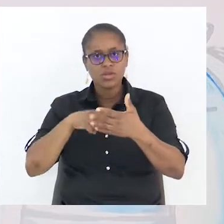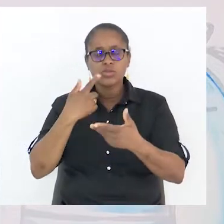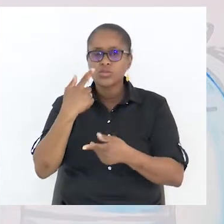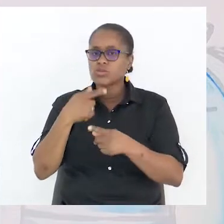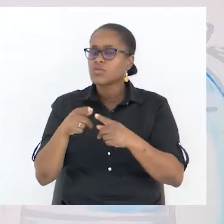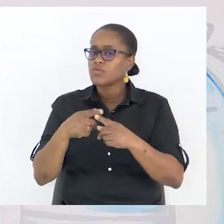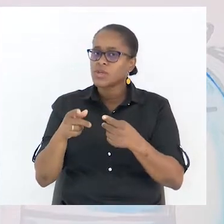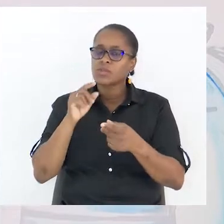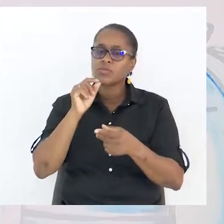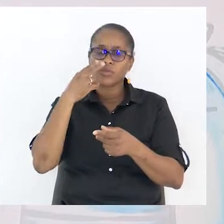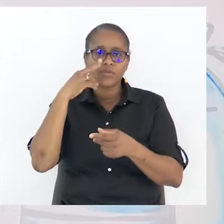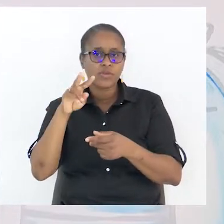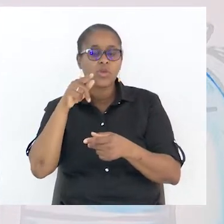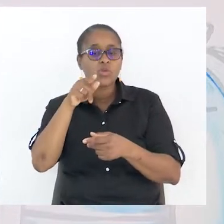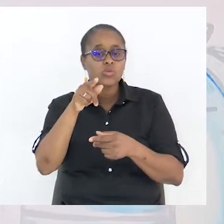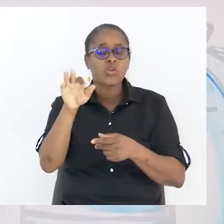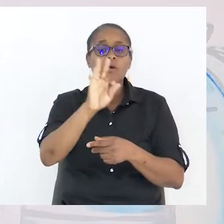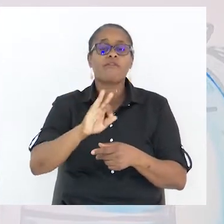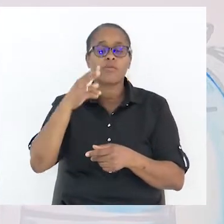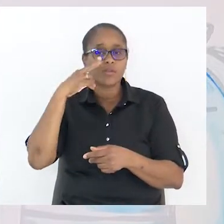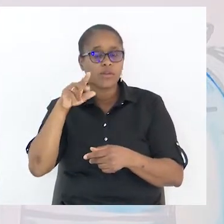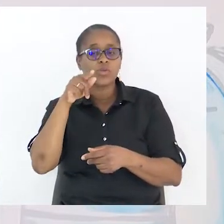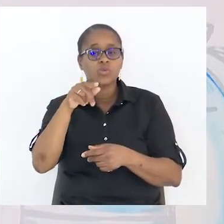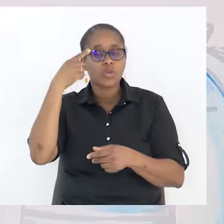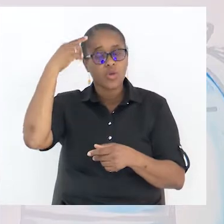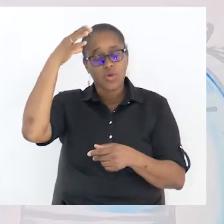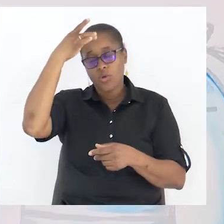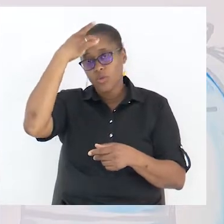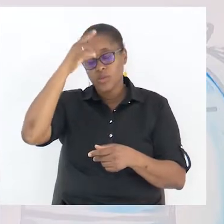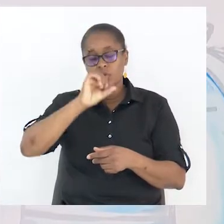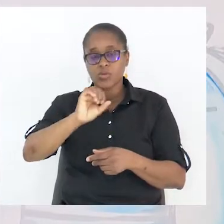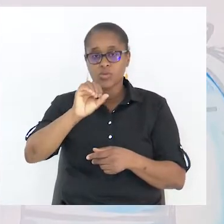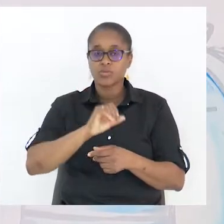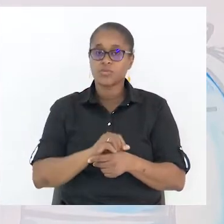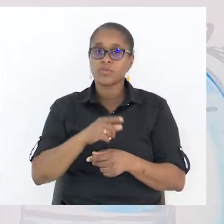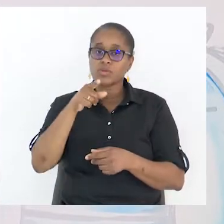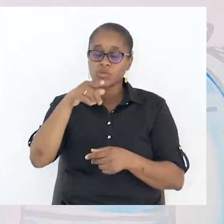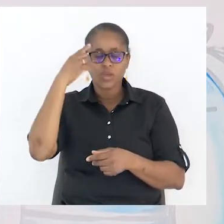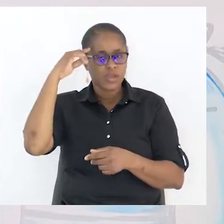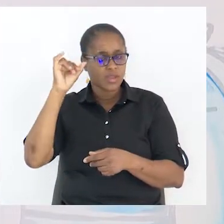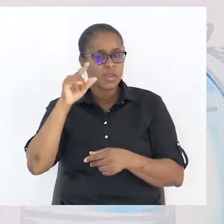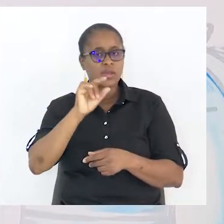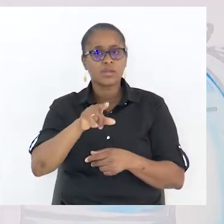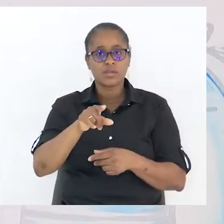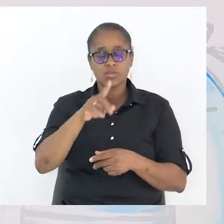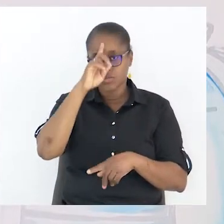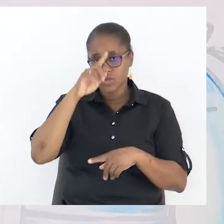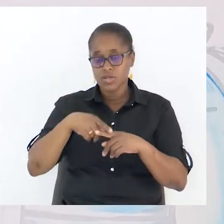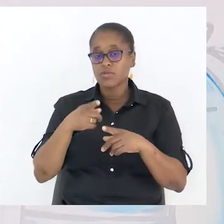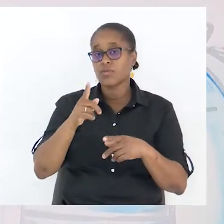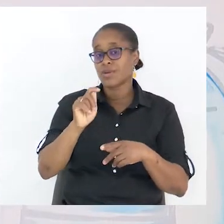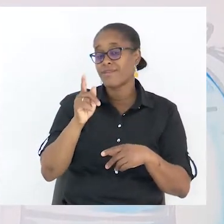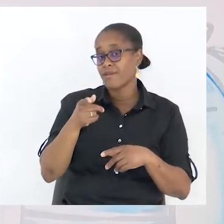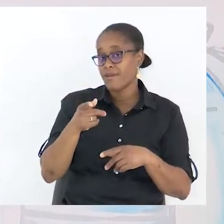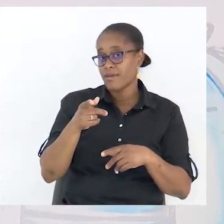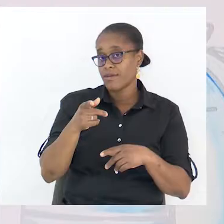tu tens uma opinião, tu tens uma ideia sobre e o teu objetivo é convencer. Ok? Então tens que